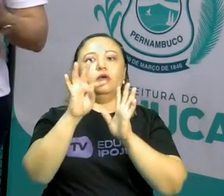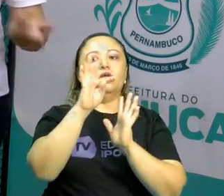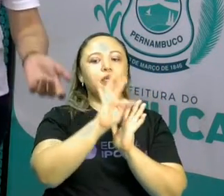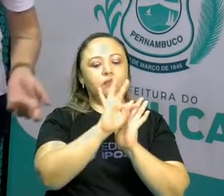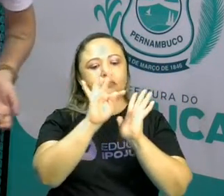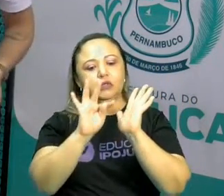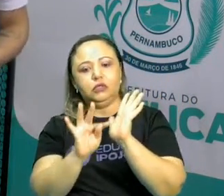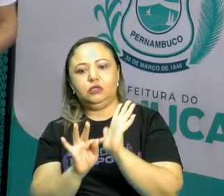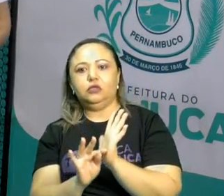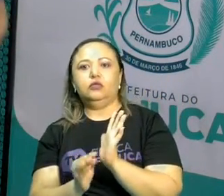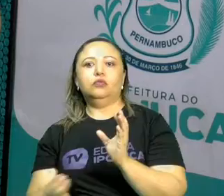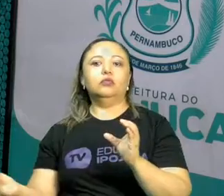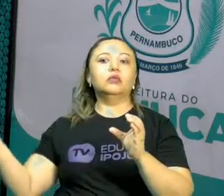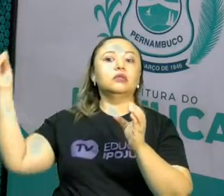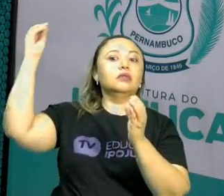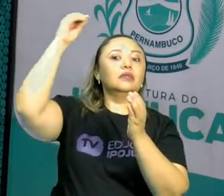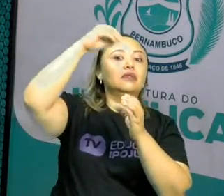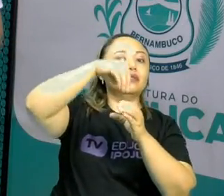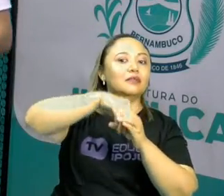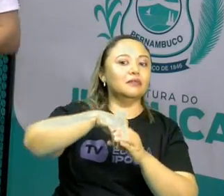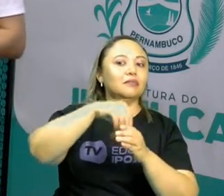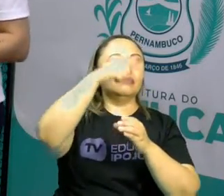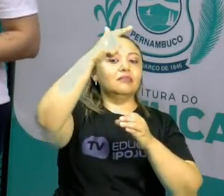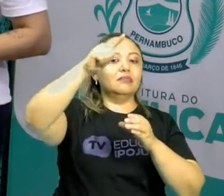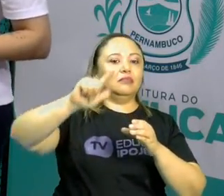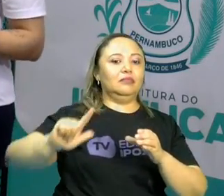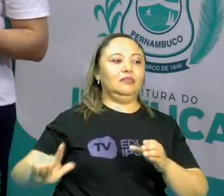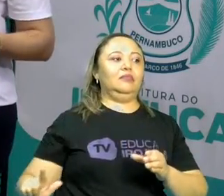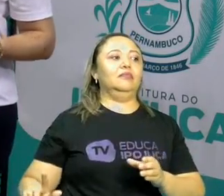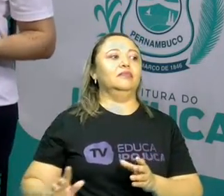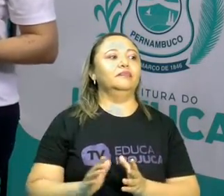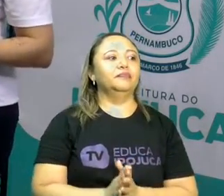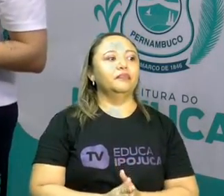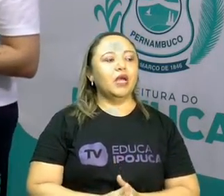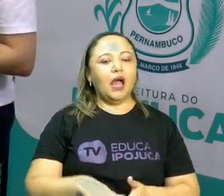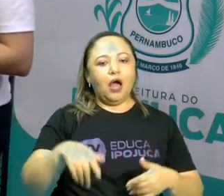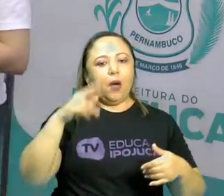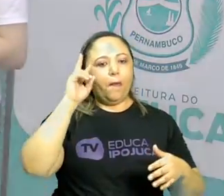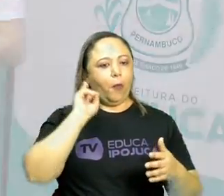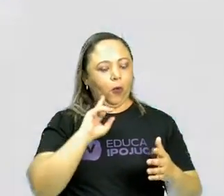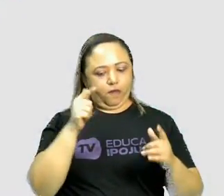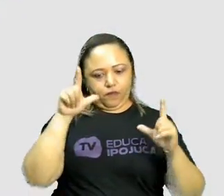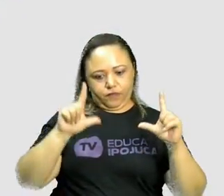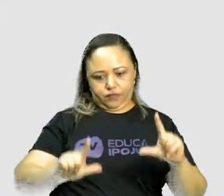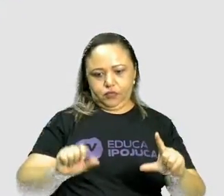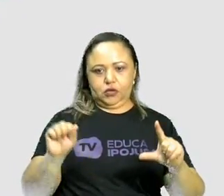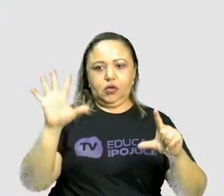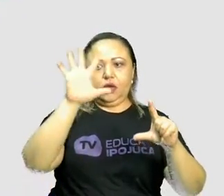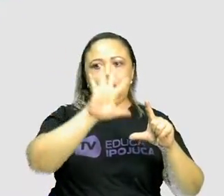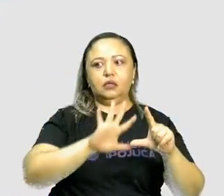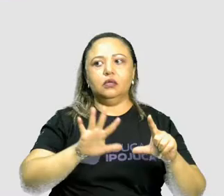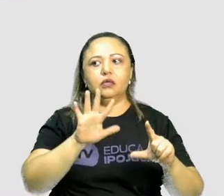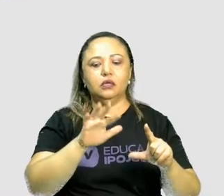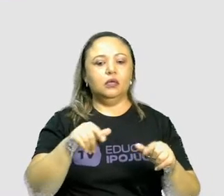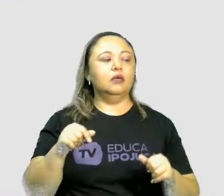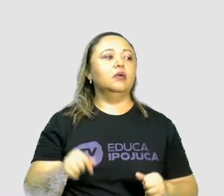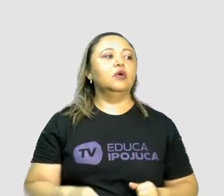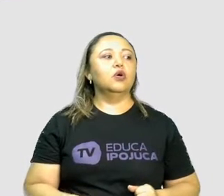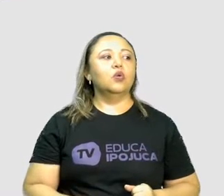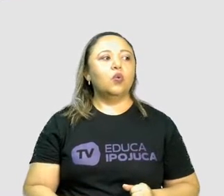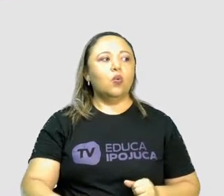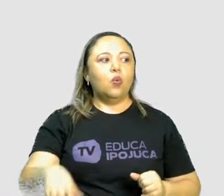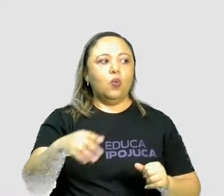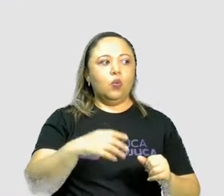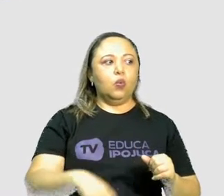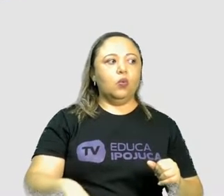certo? De intertextualidade. Observe a charge abaixo. O lobo desistiu de ser o